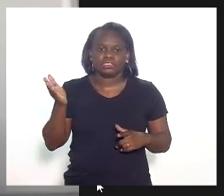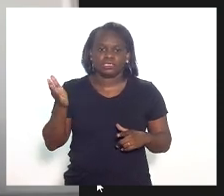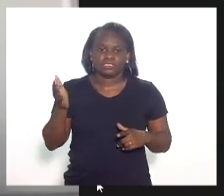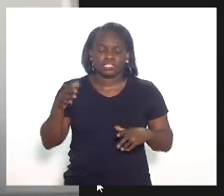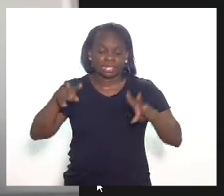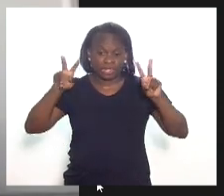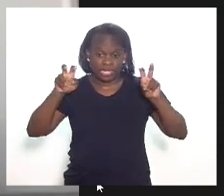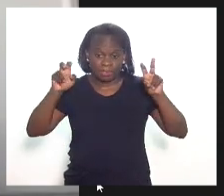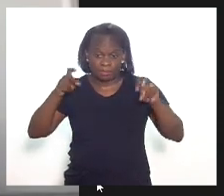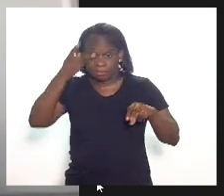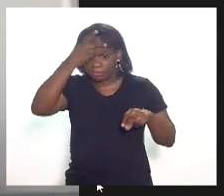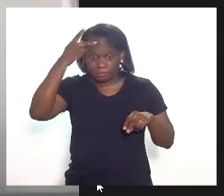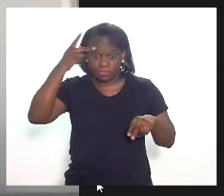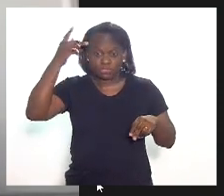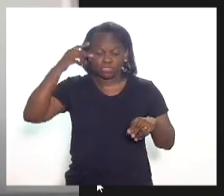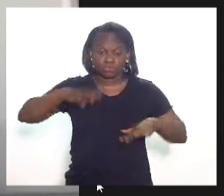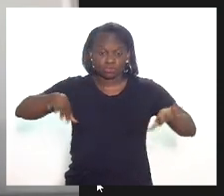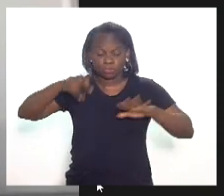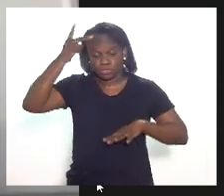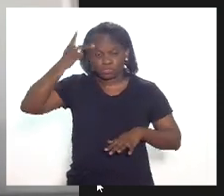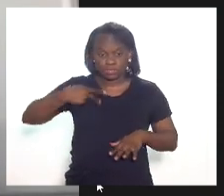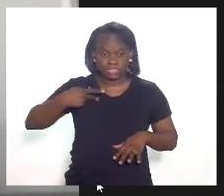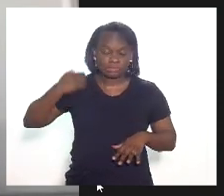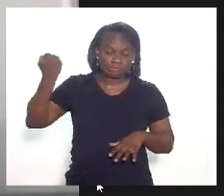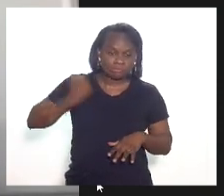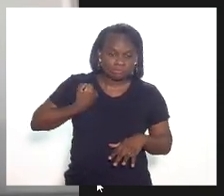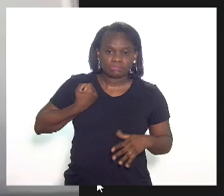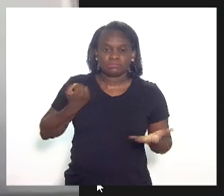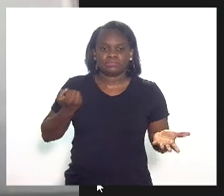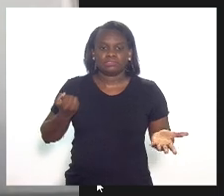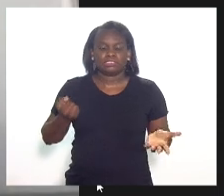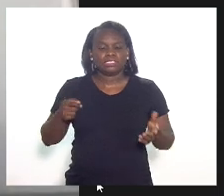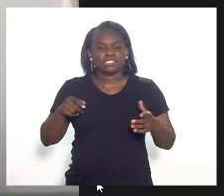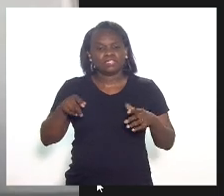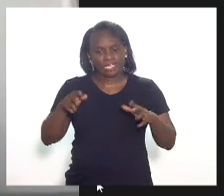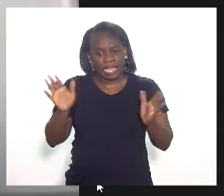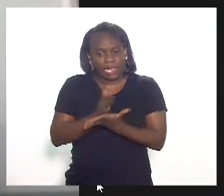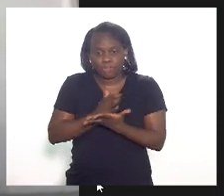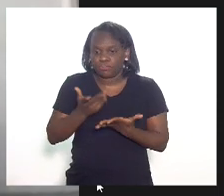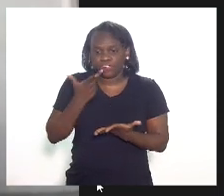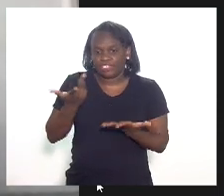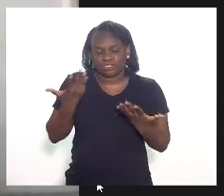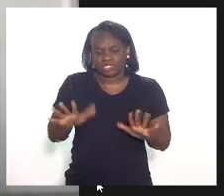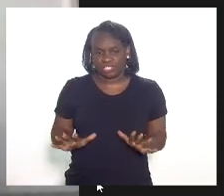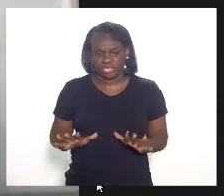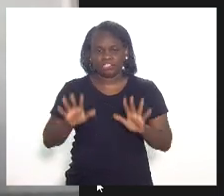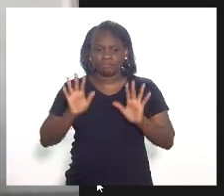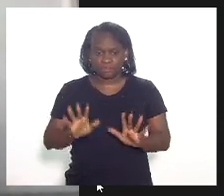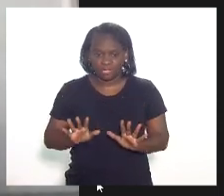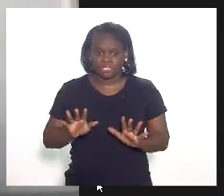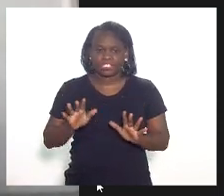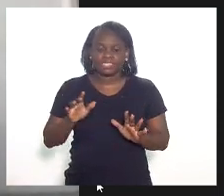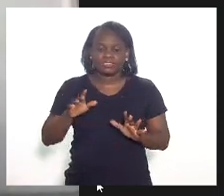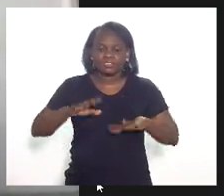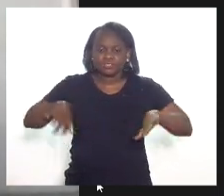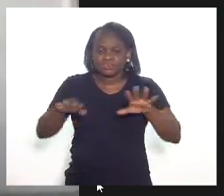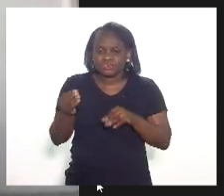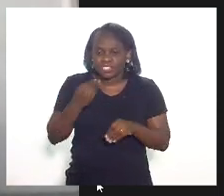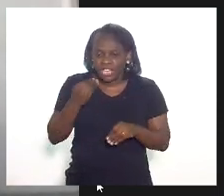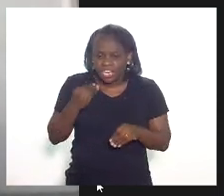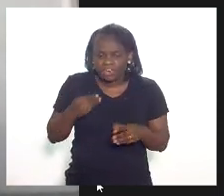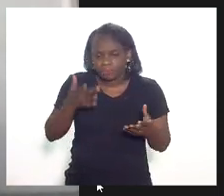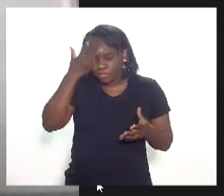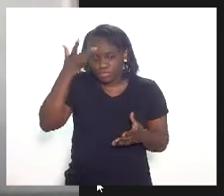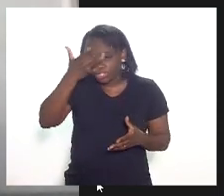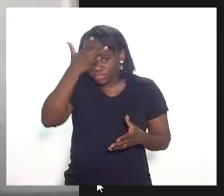suicídio é um tema ainda tabu na nossa sociedade, que, portanto, é uma fragilidade da saúde